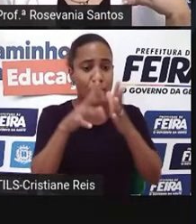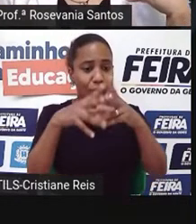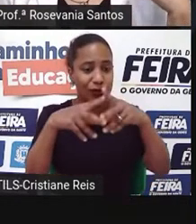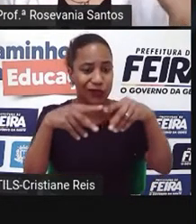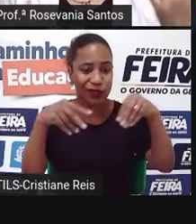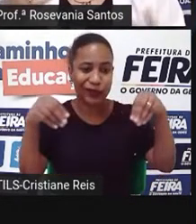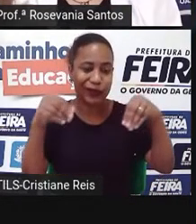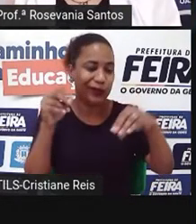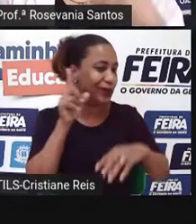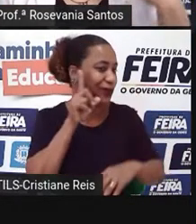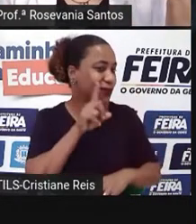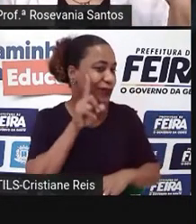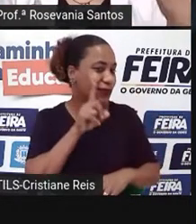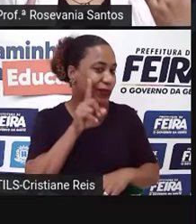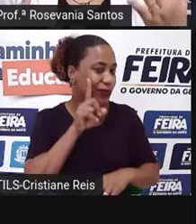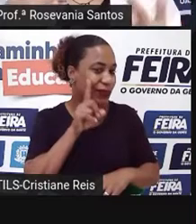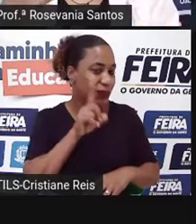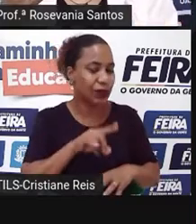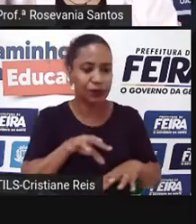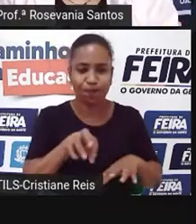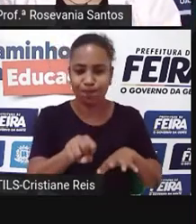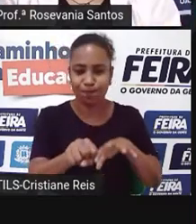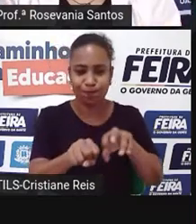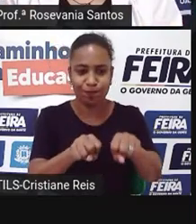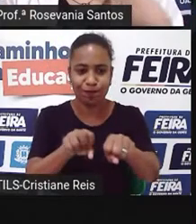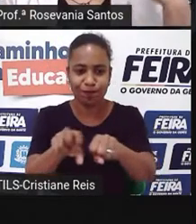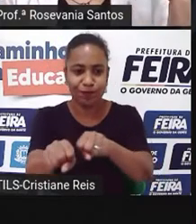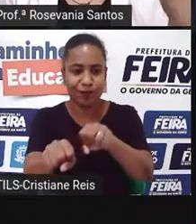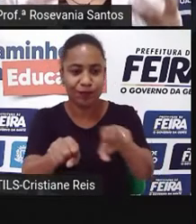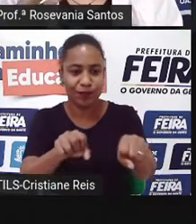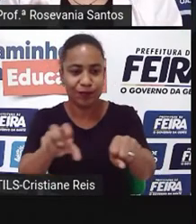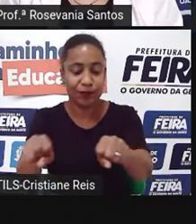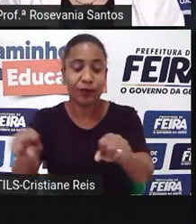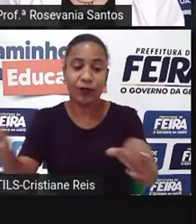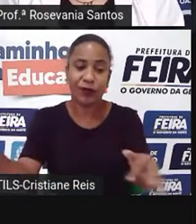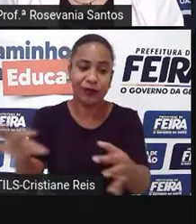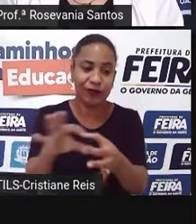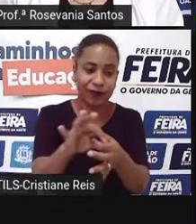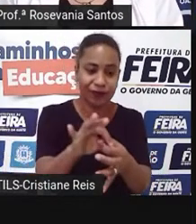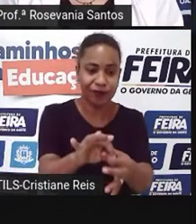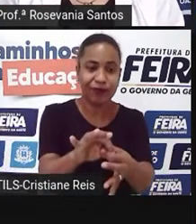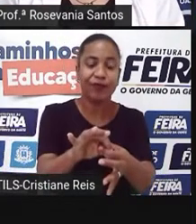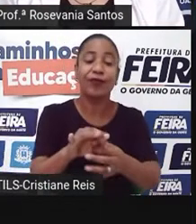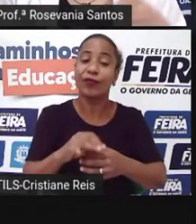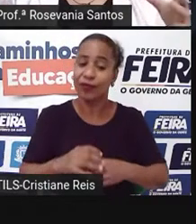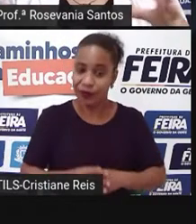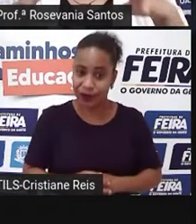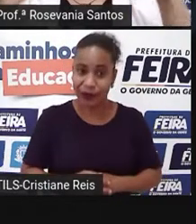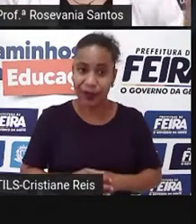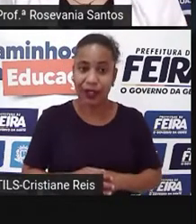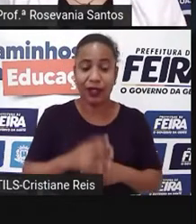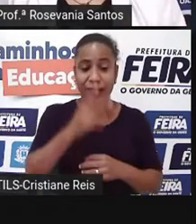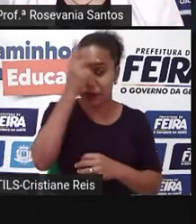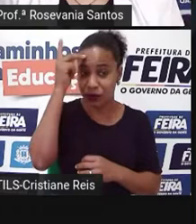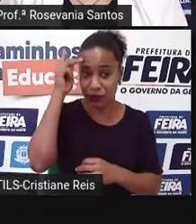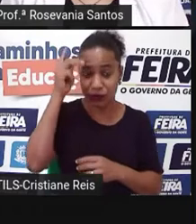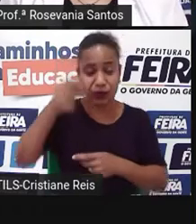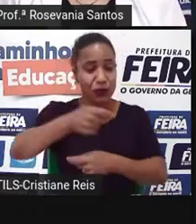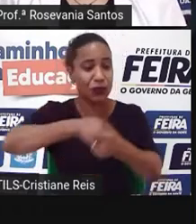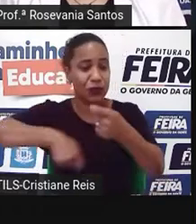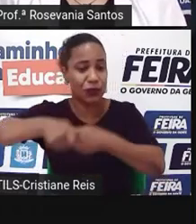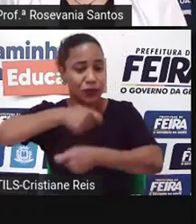conquistadas, vão recebendo concessões, as pessoas vão ali desenvolvendo as atividades